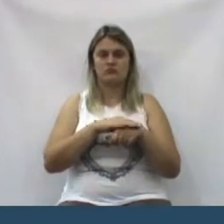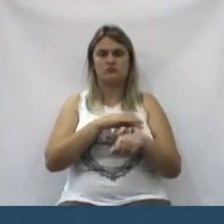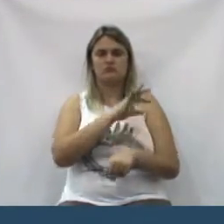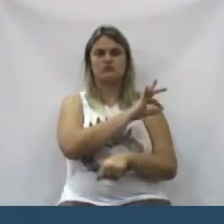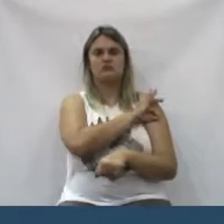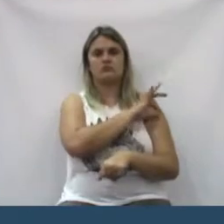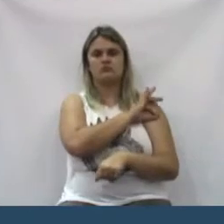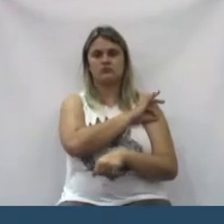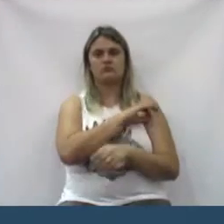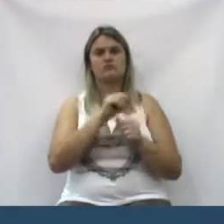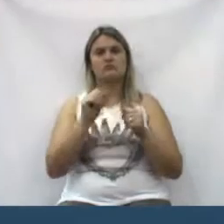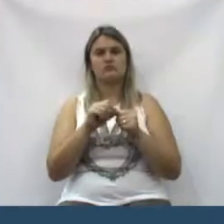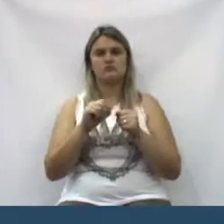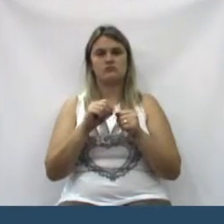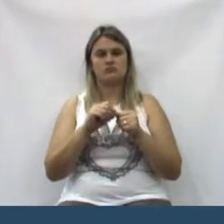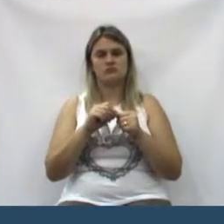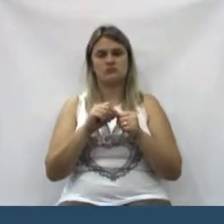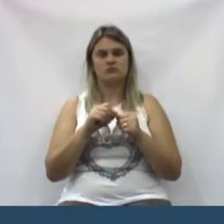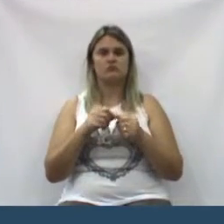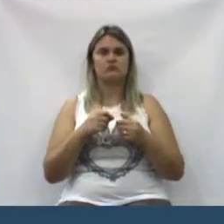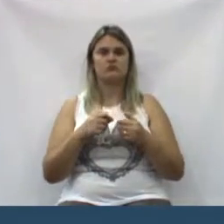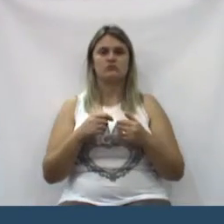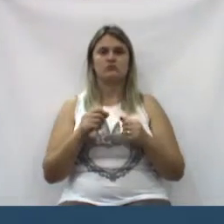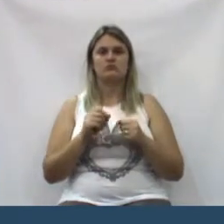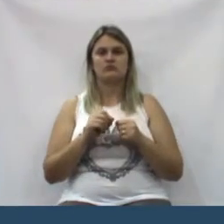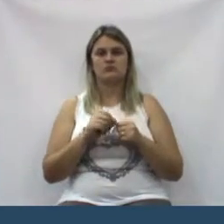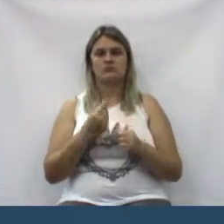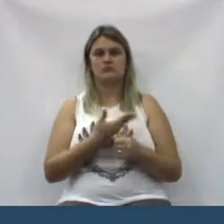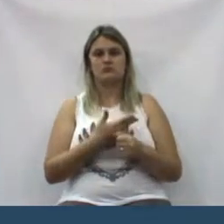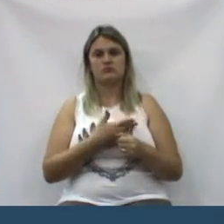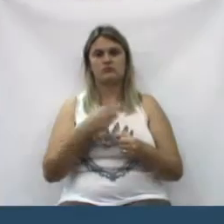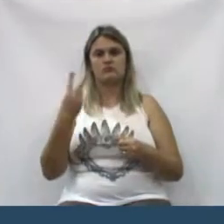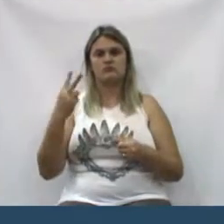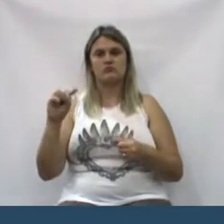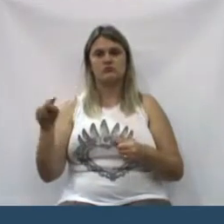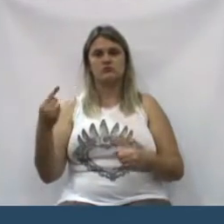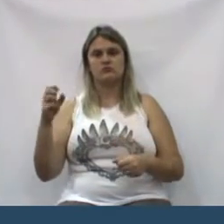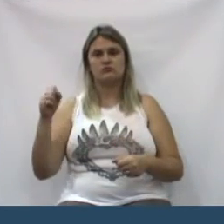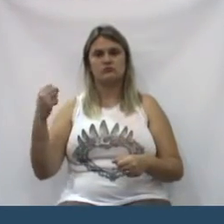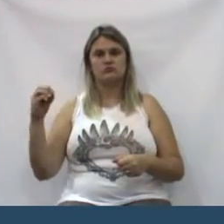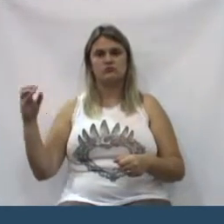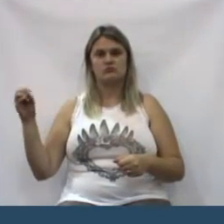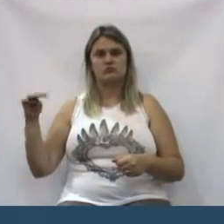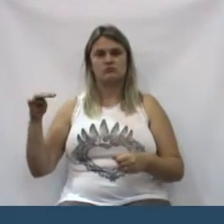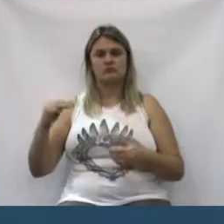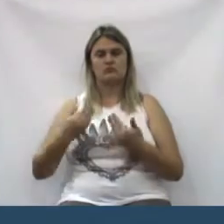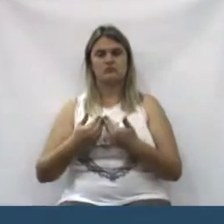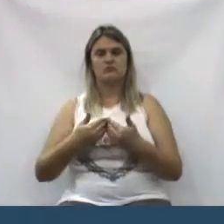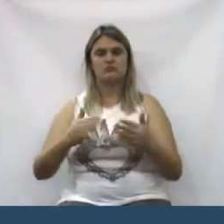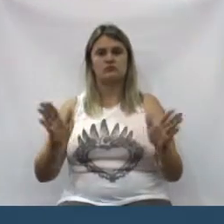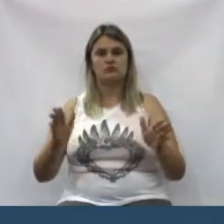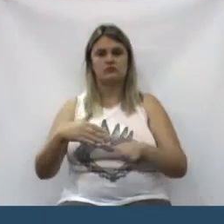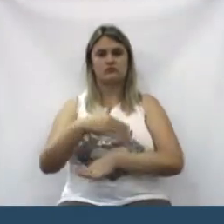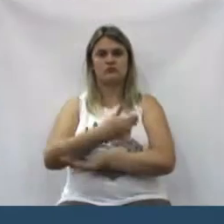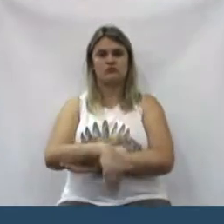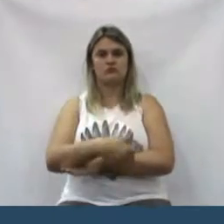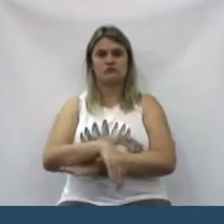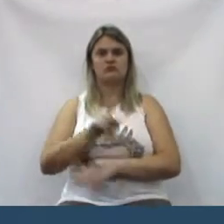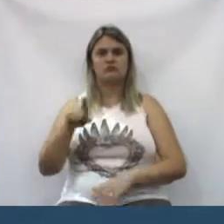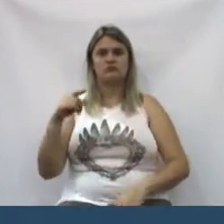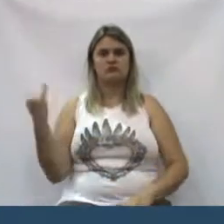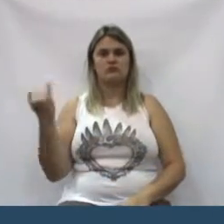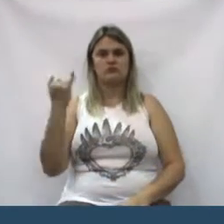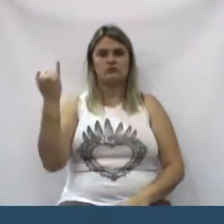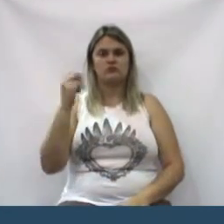proprietários, e foi feita essa desapropriação amigável de 2.500 metros para reabrir essa rua. Então é muito